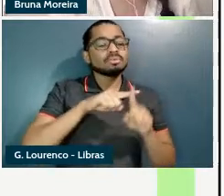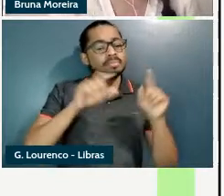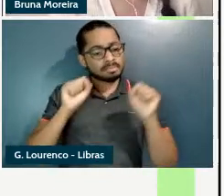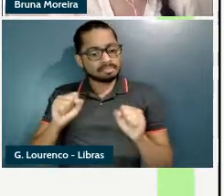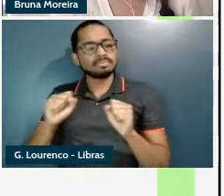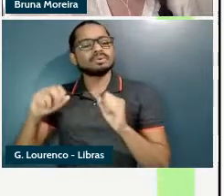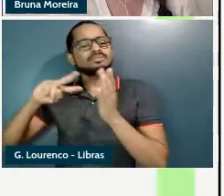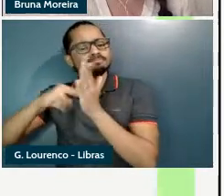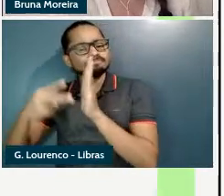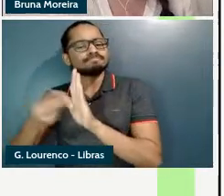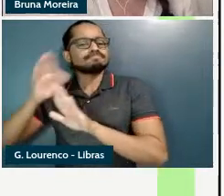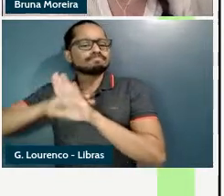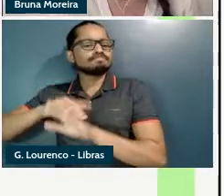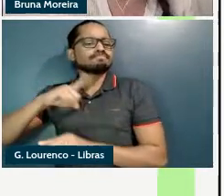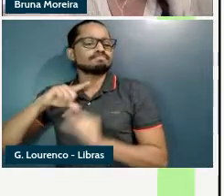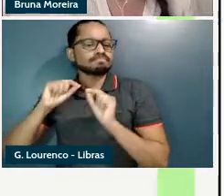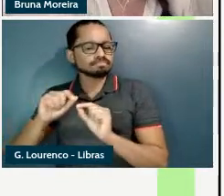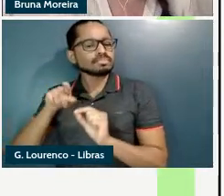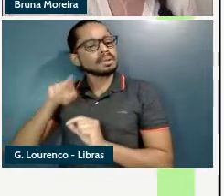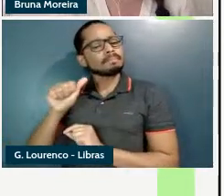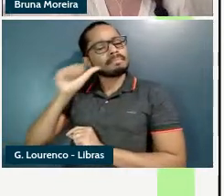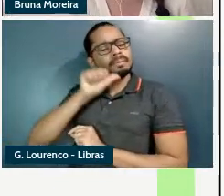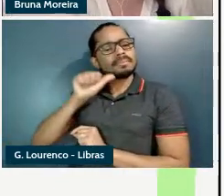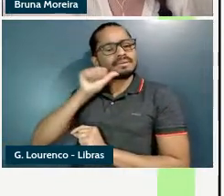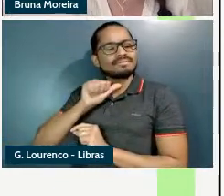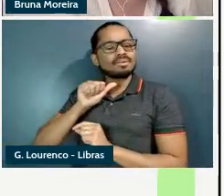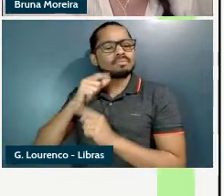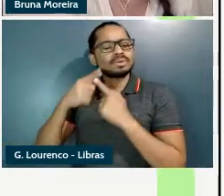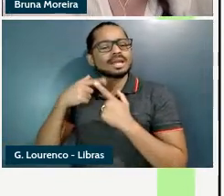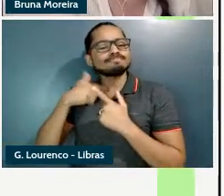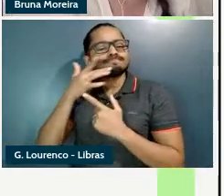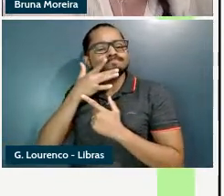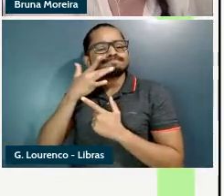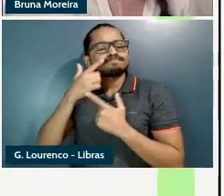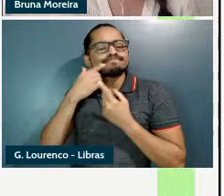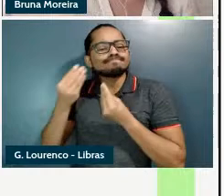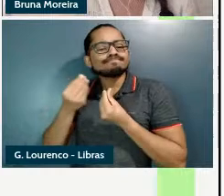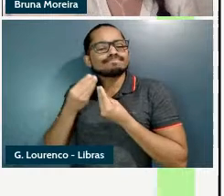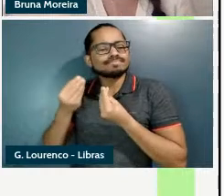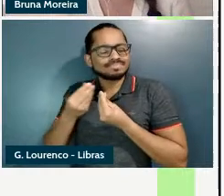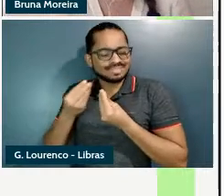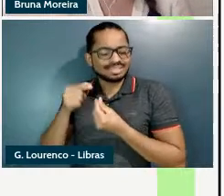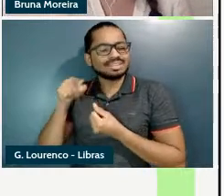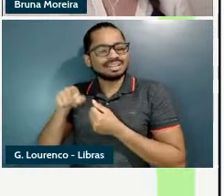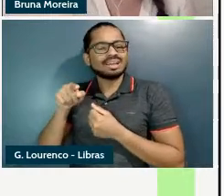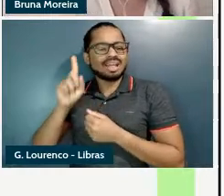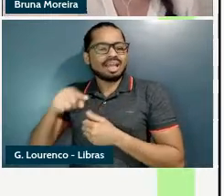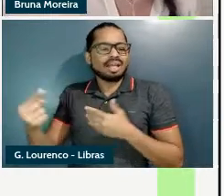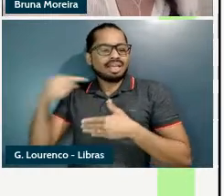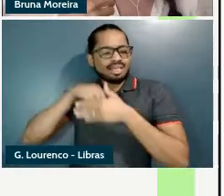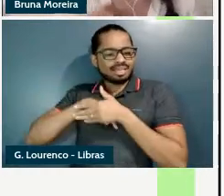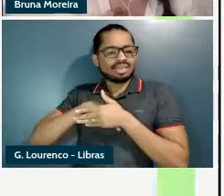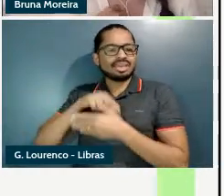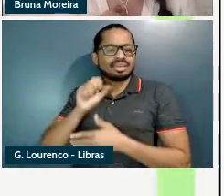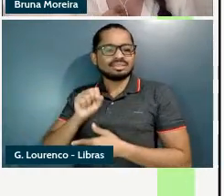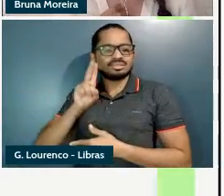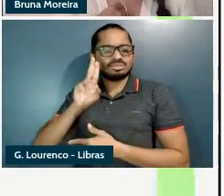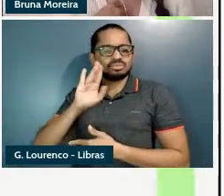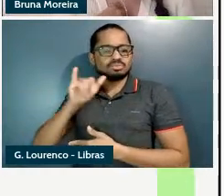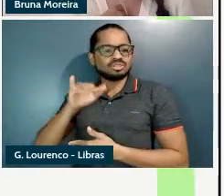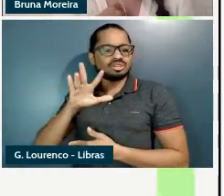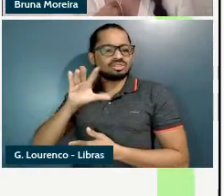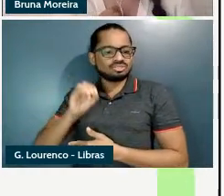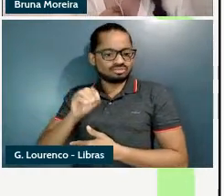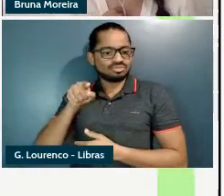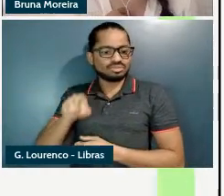a leitura algo bebível no sentido de ter um gosto suportável então não está horrível está bebível e aqui é a minha